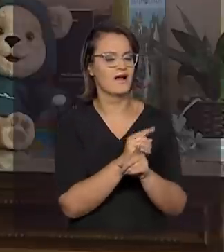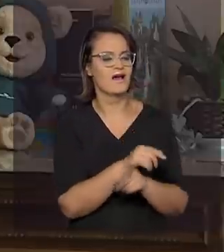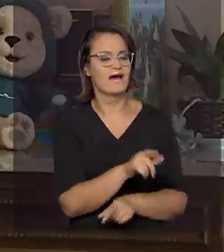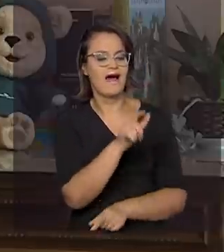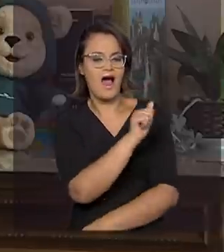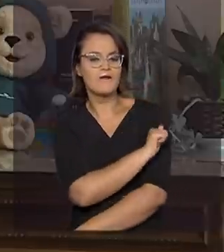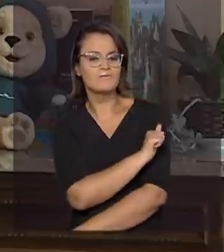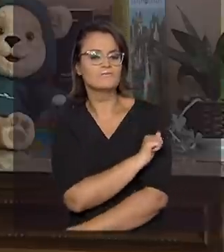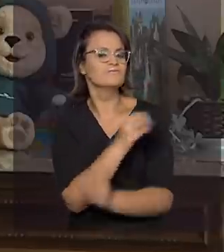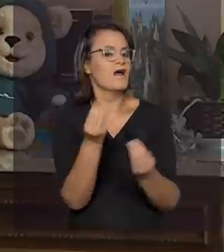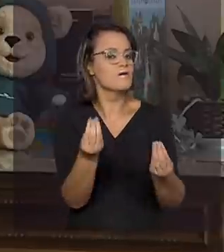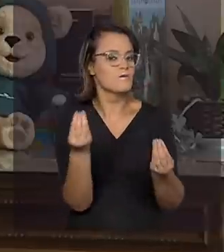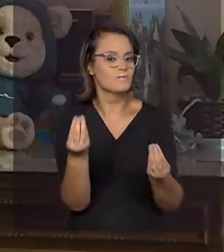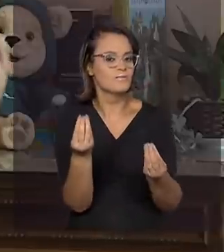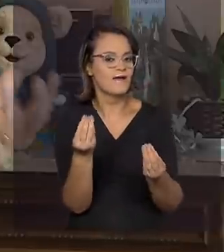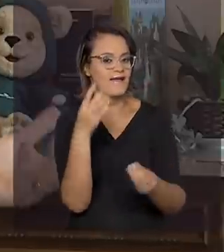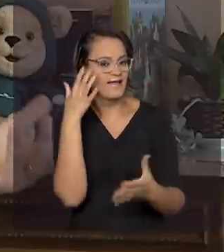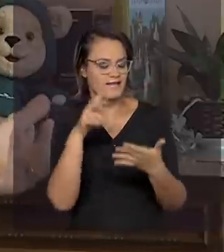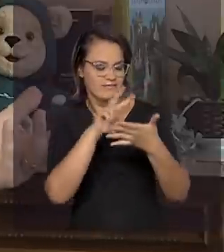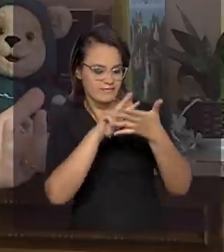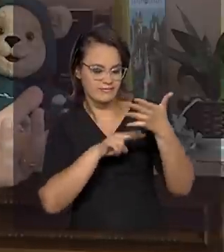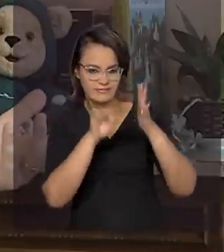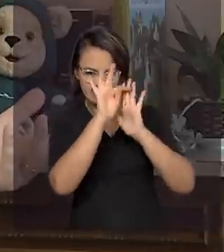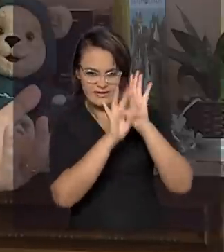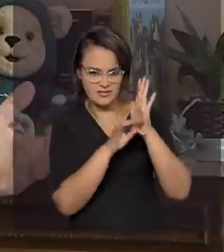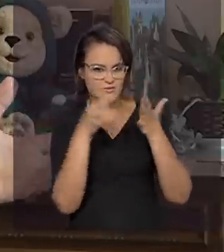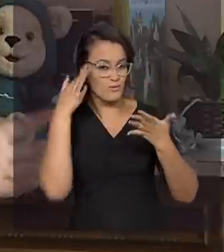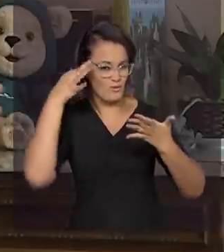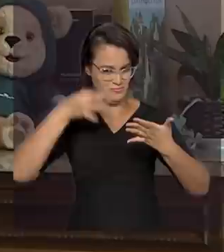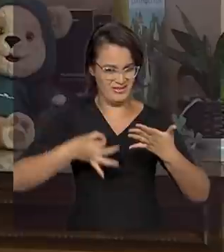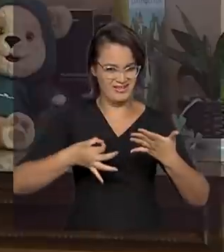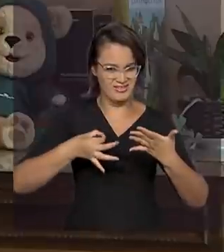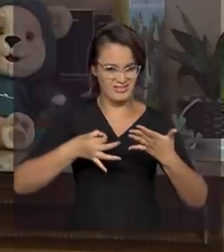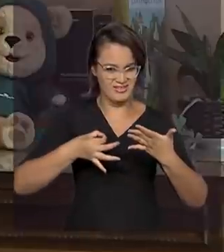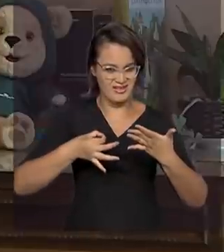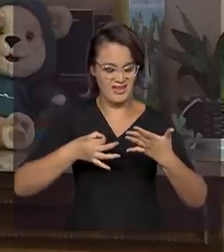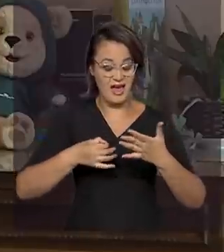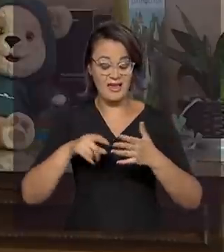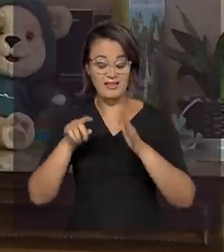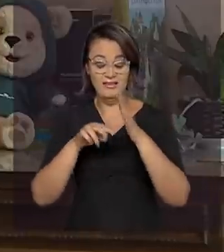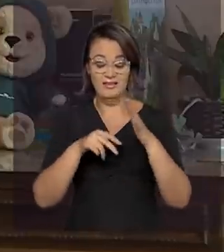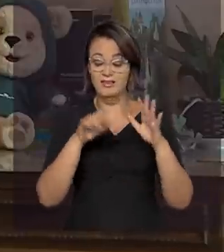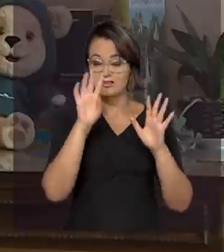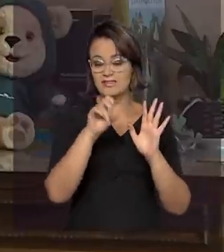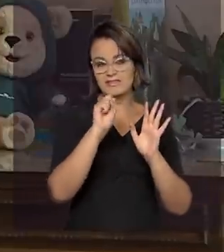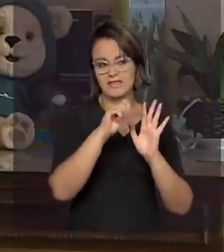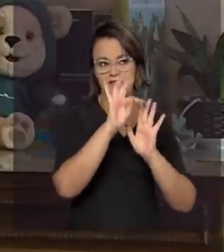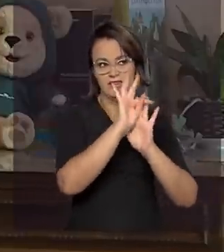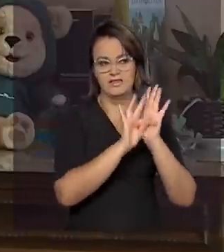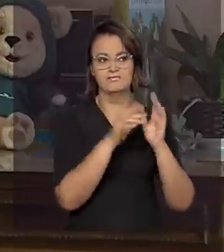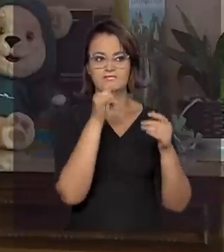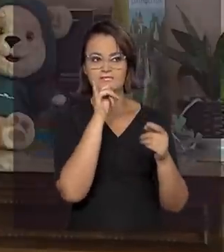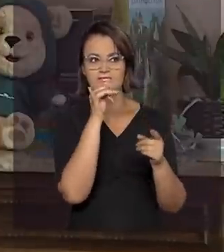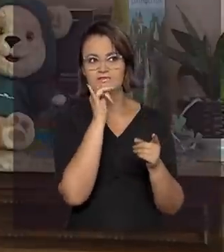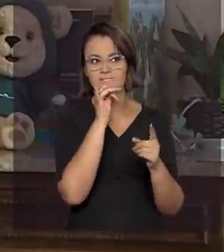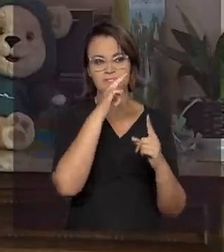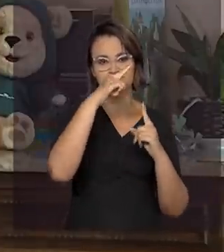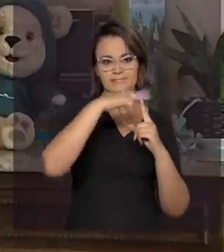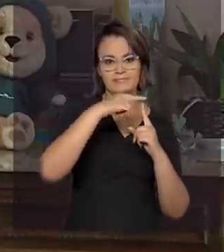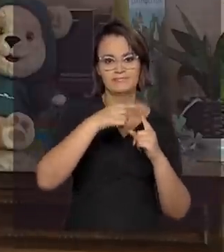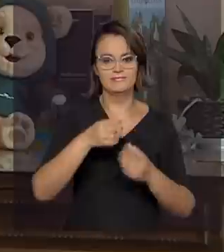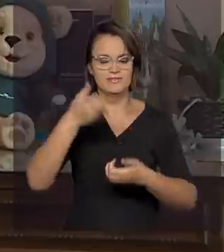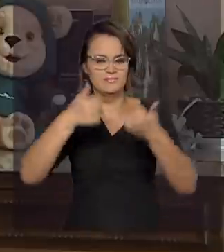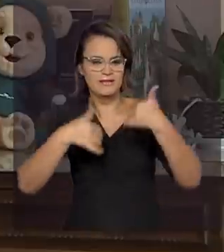alunos de compreender textos informativos e narrativos. Então, o PEARLS, ele parte de uma definição de